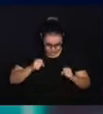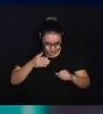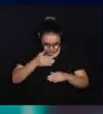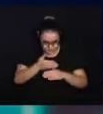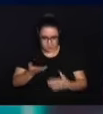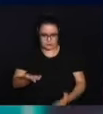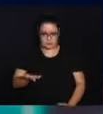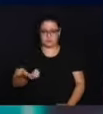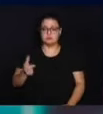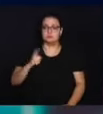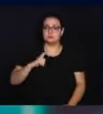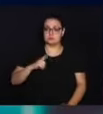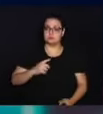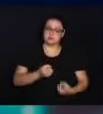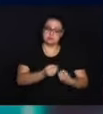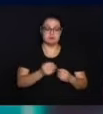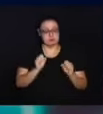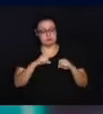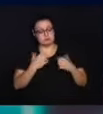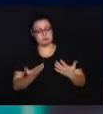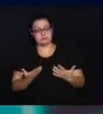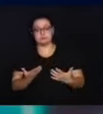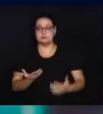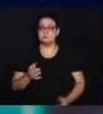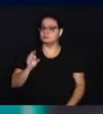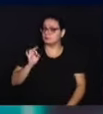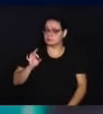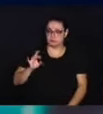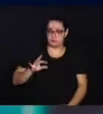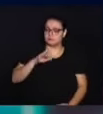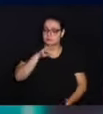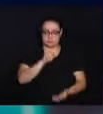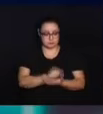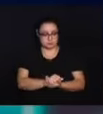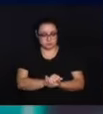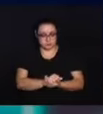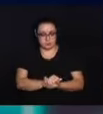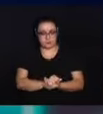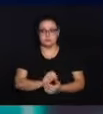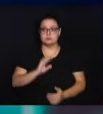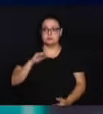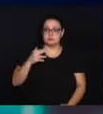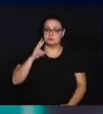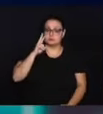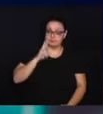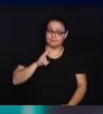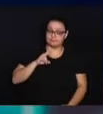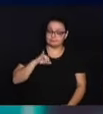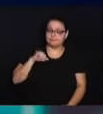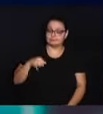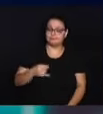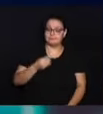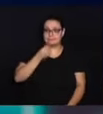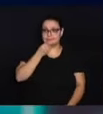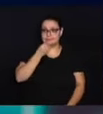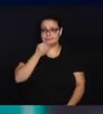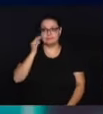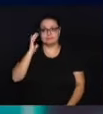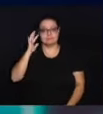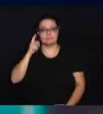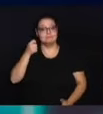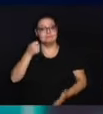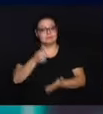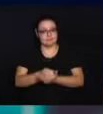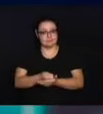participar. Tendo-se informado que sim, bastava ele se inscrever. Foi quando viu a oportunidade de